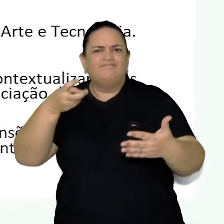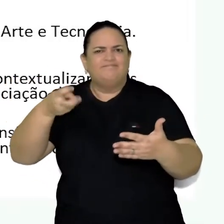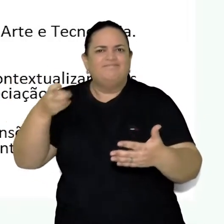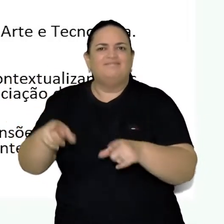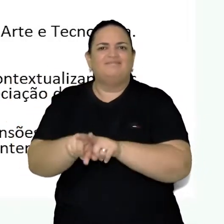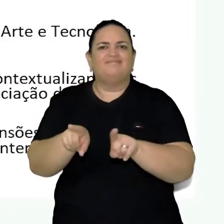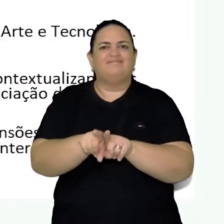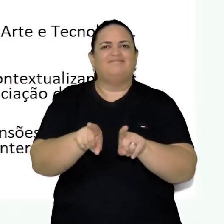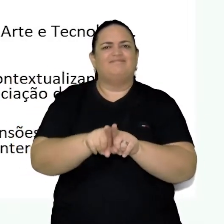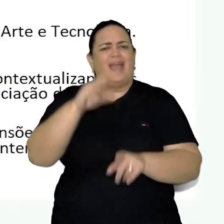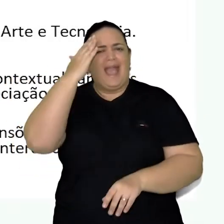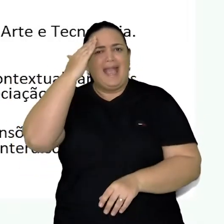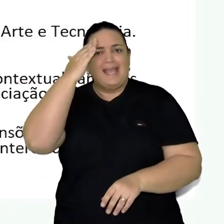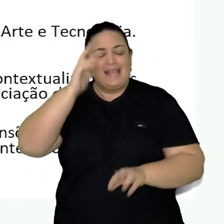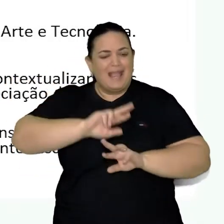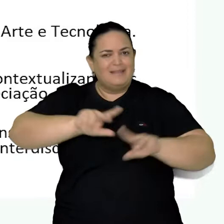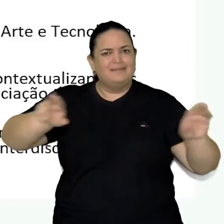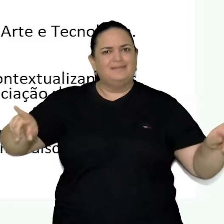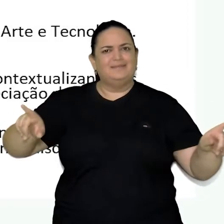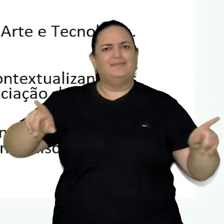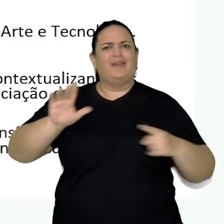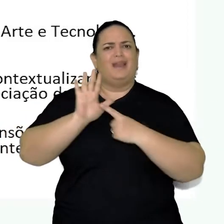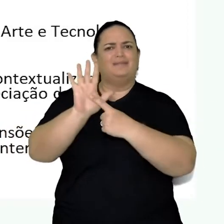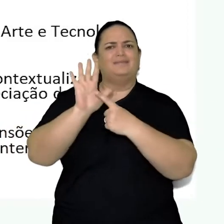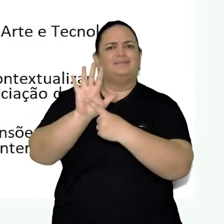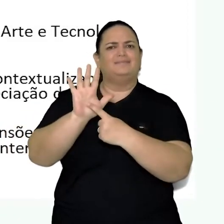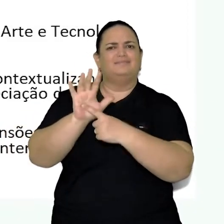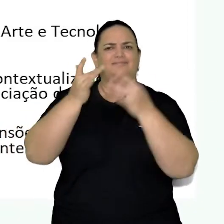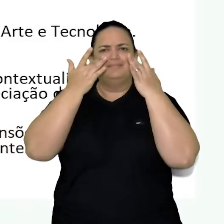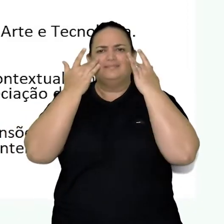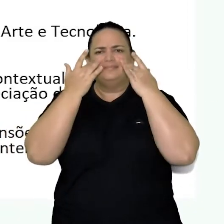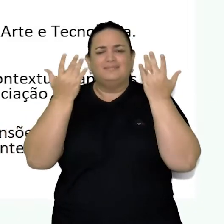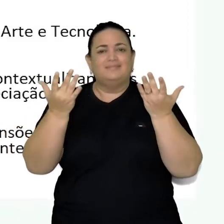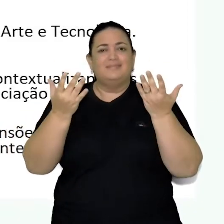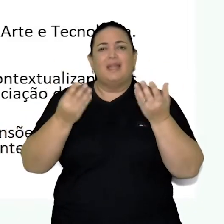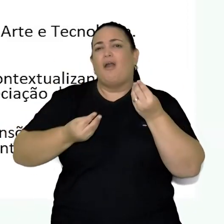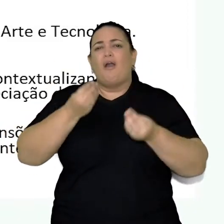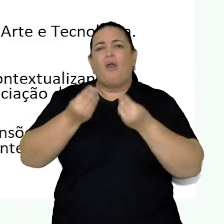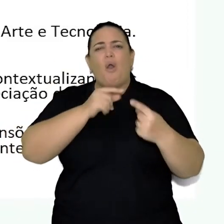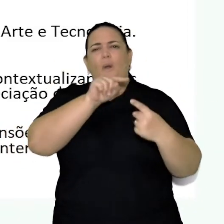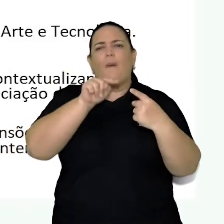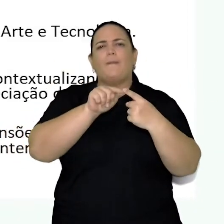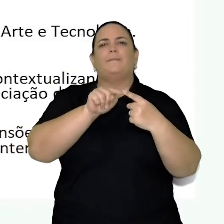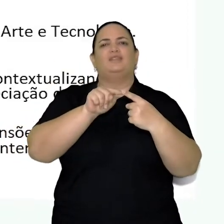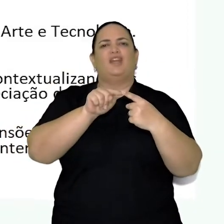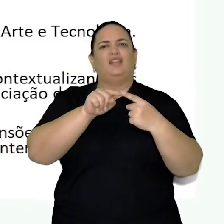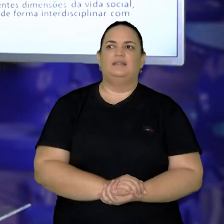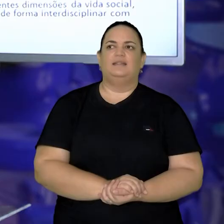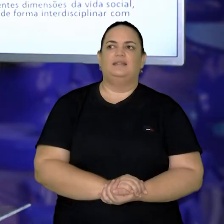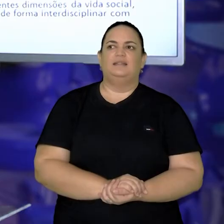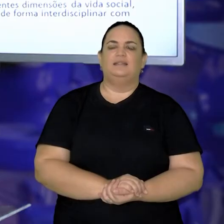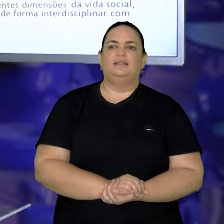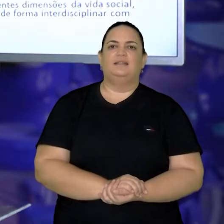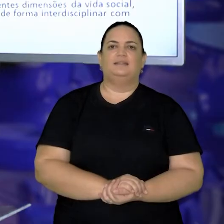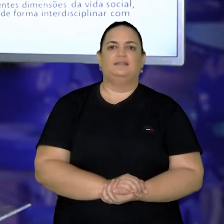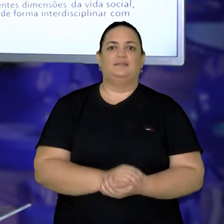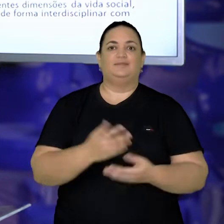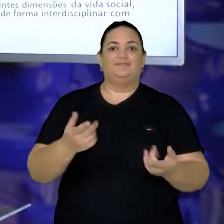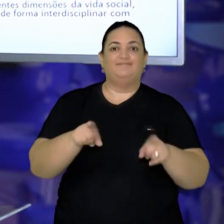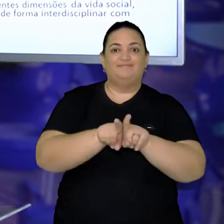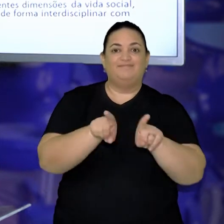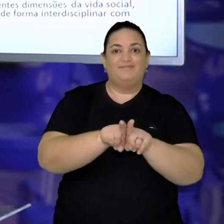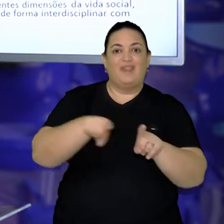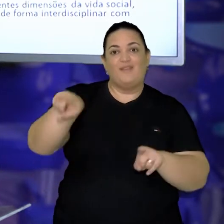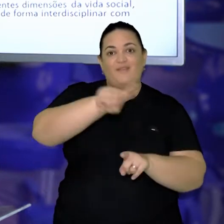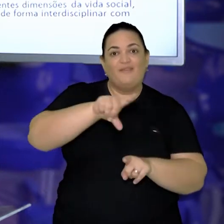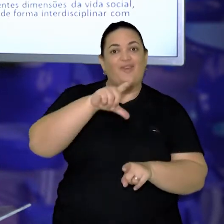contextualizando-os no tempo e no espaço, de modo a aprimorar a capacidade de apreciação da estética teatral. Outra habilidade que